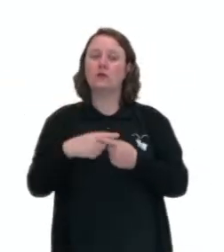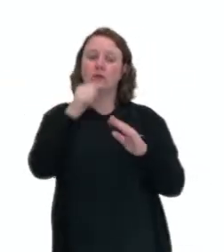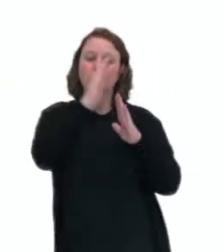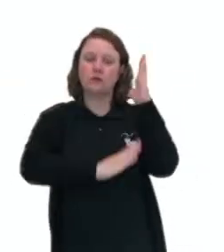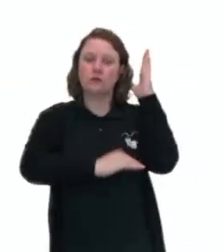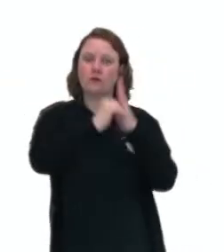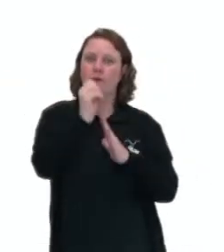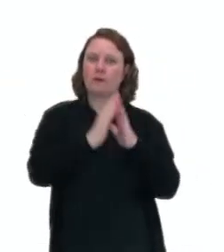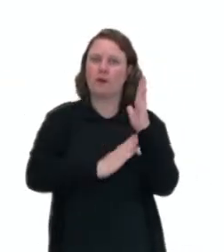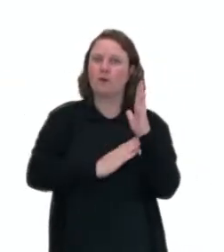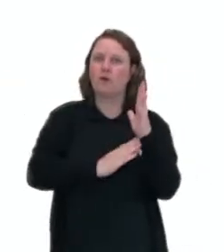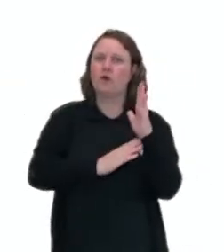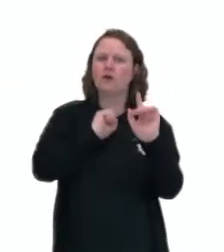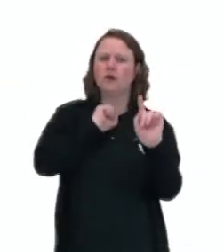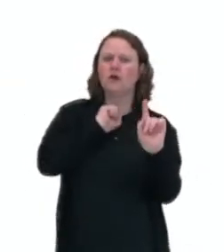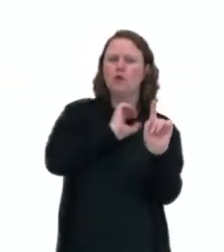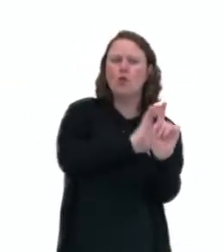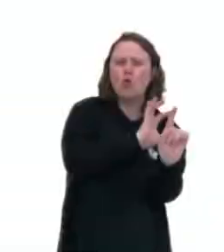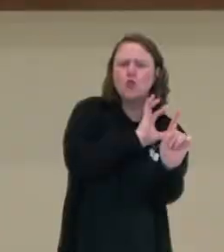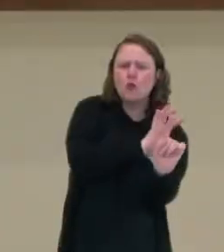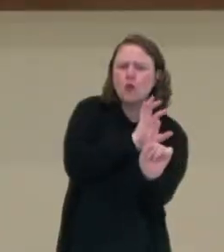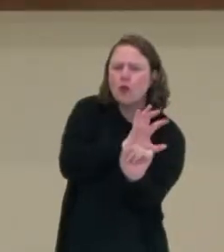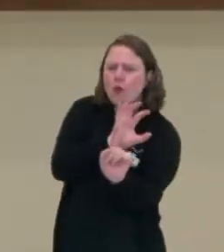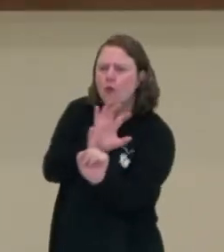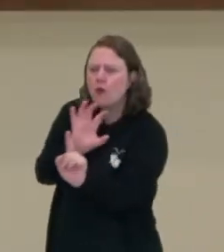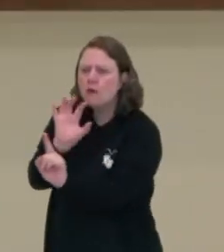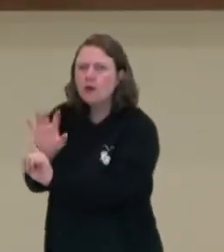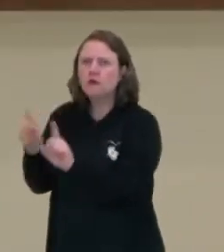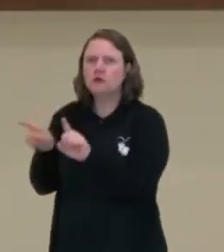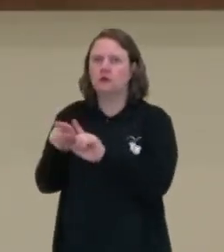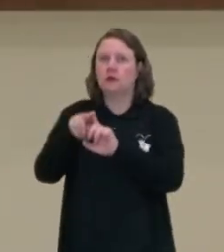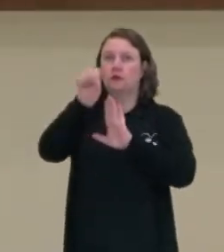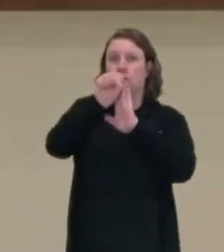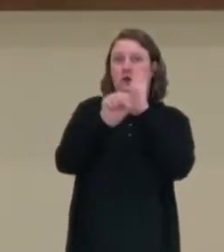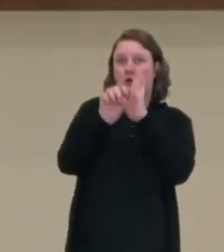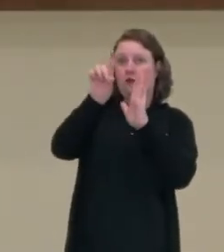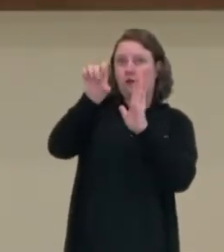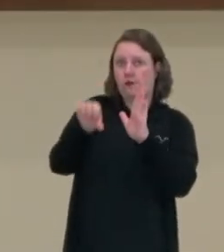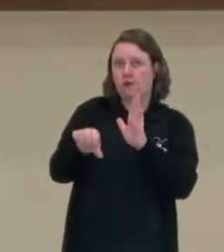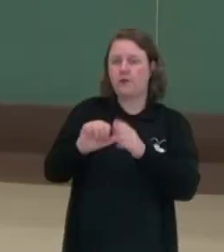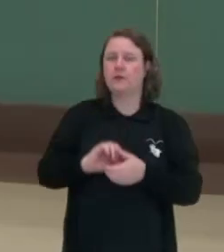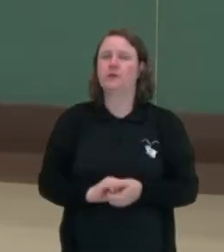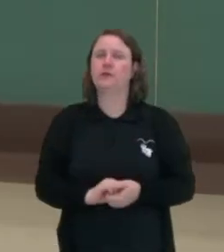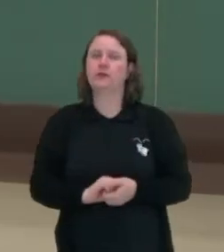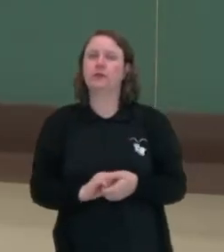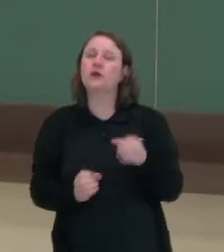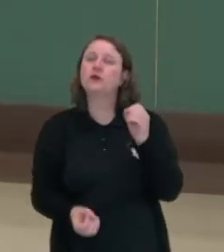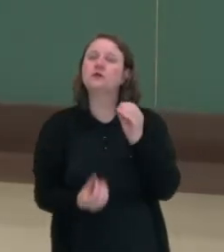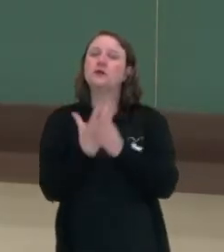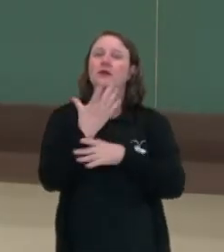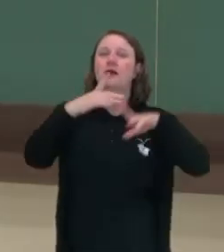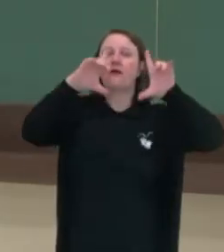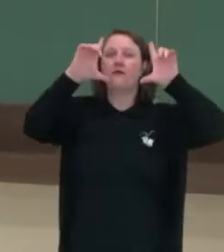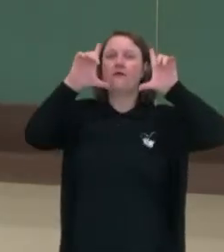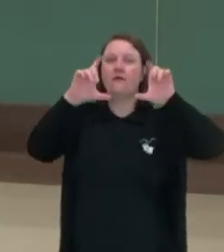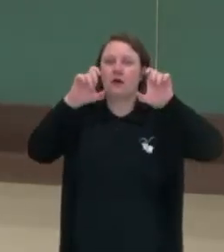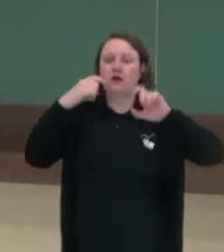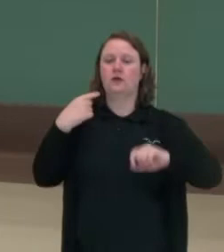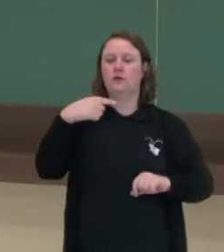uma grande, a paisagem vai exercer uma grande importância no século XIX. Com o surgimento da fotografia lá em